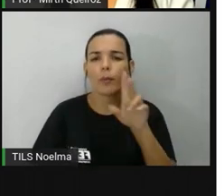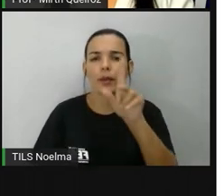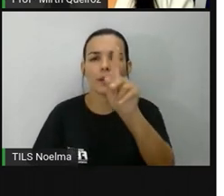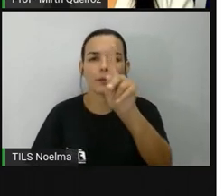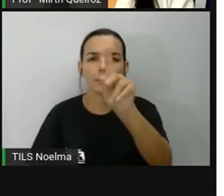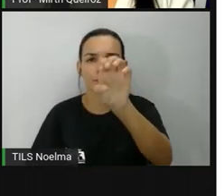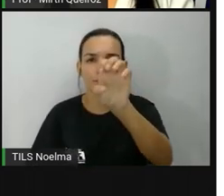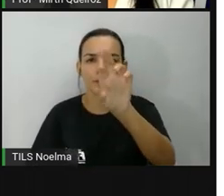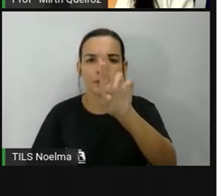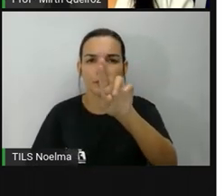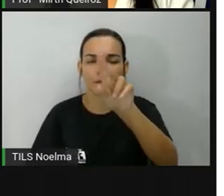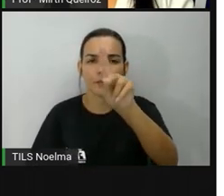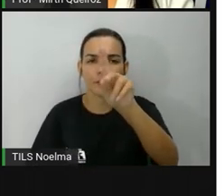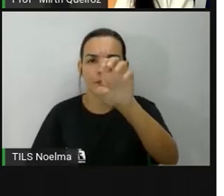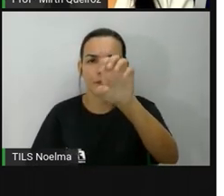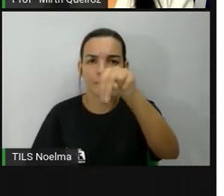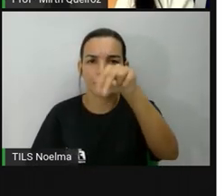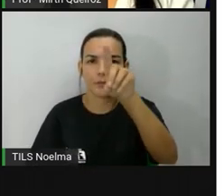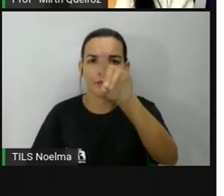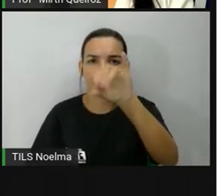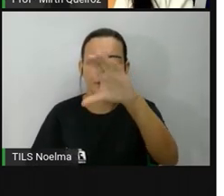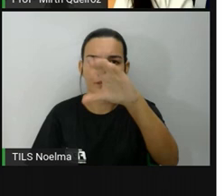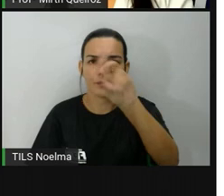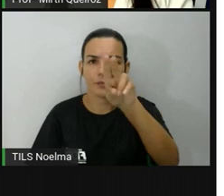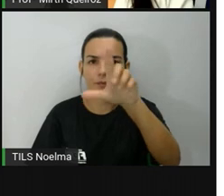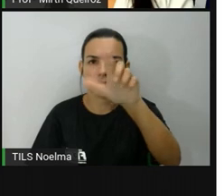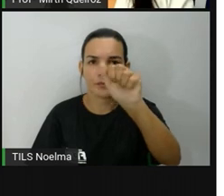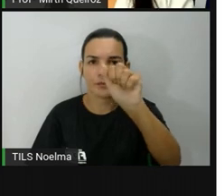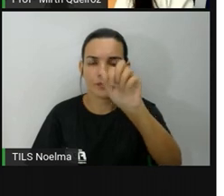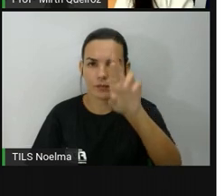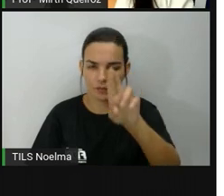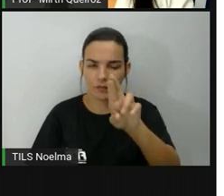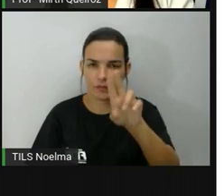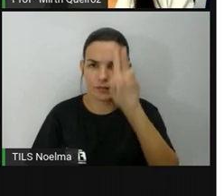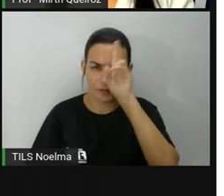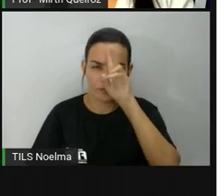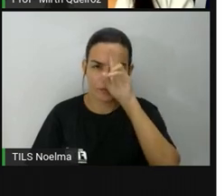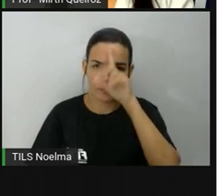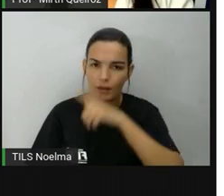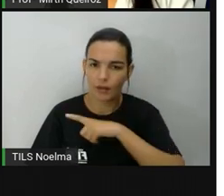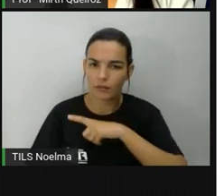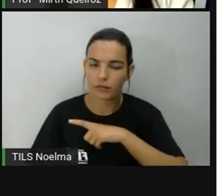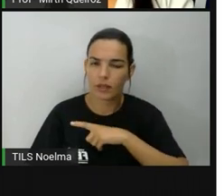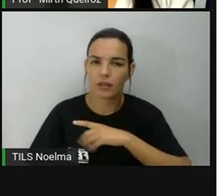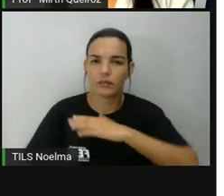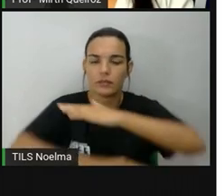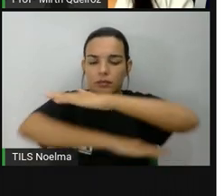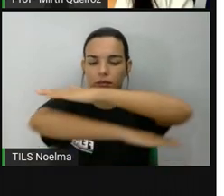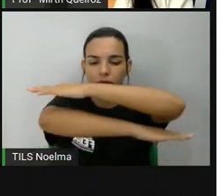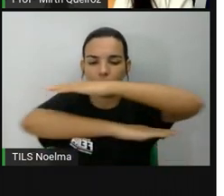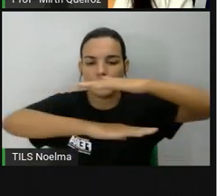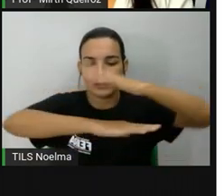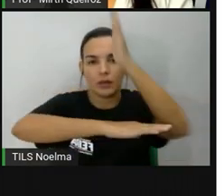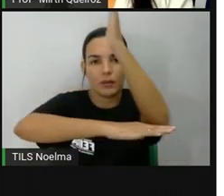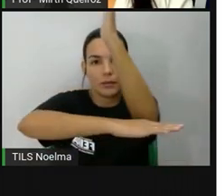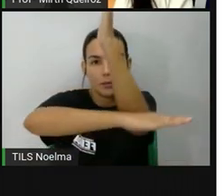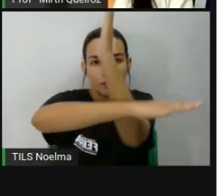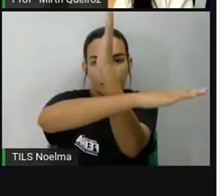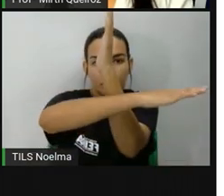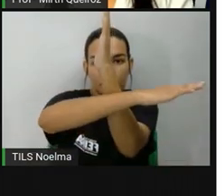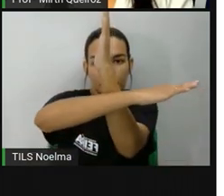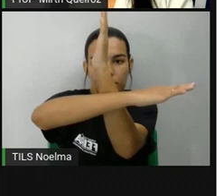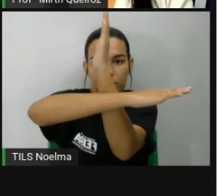Perpendicular é quando duas ruas vão se cruzar e formar quatro ângulos de 90 graus. Como se